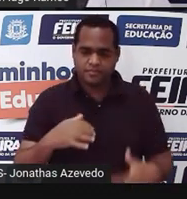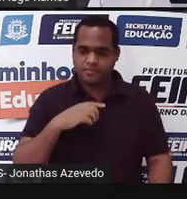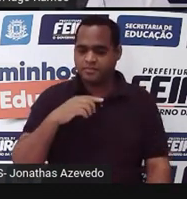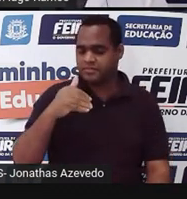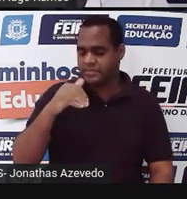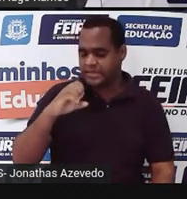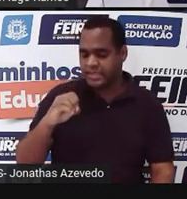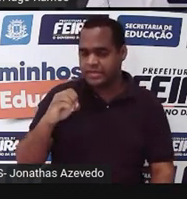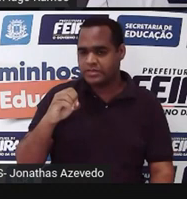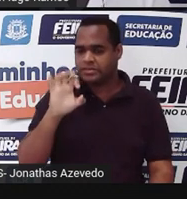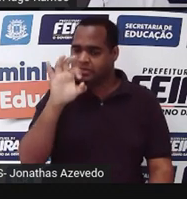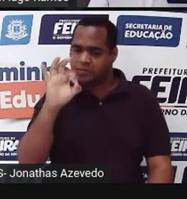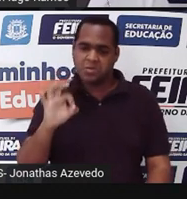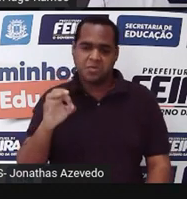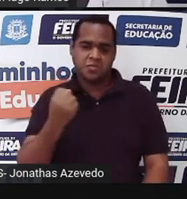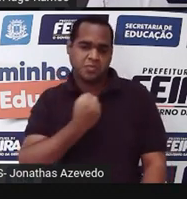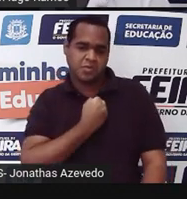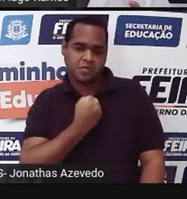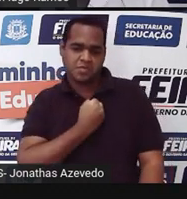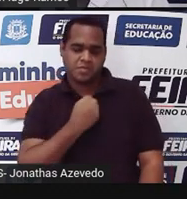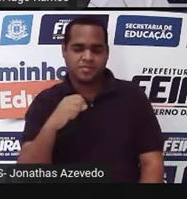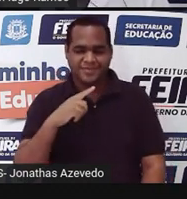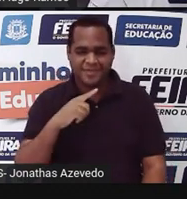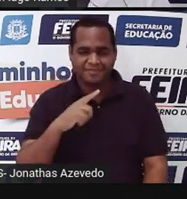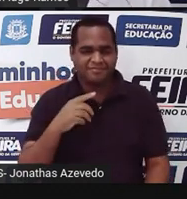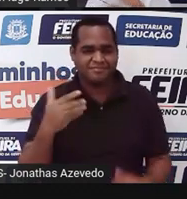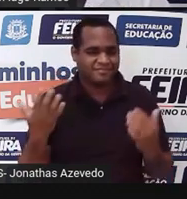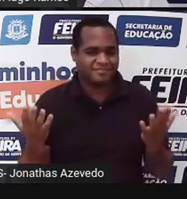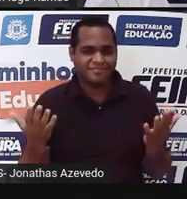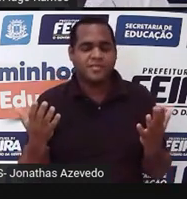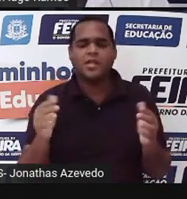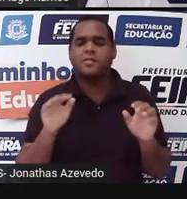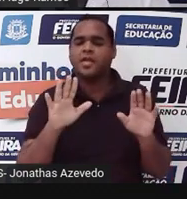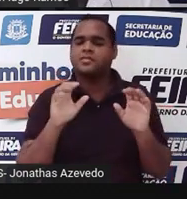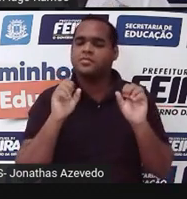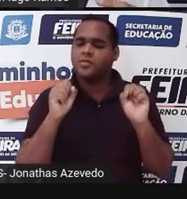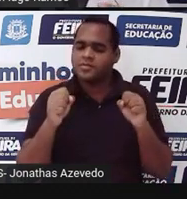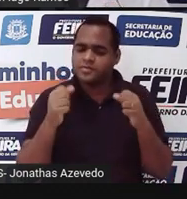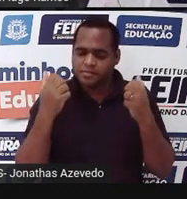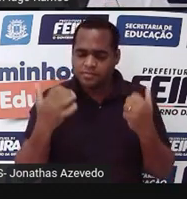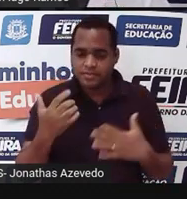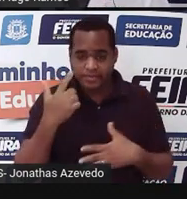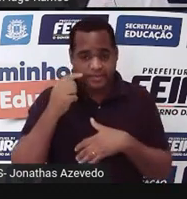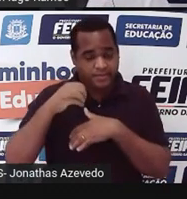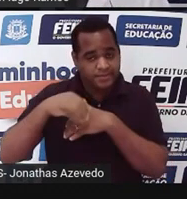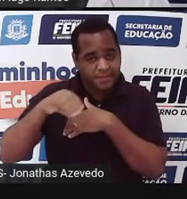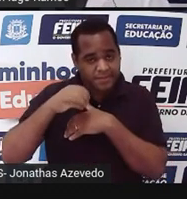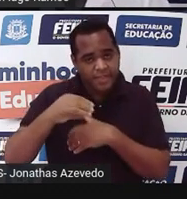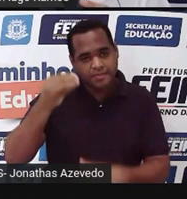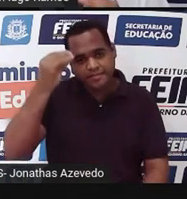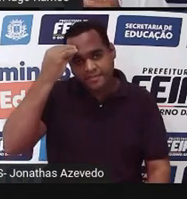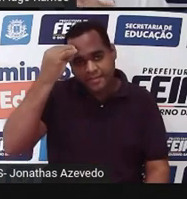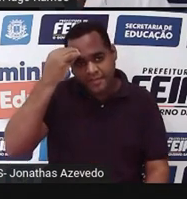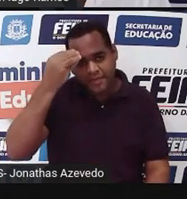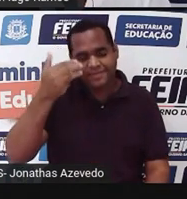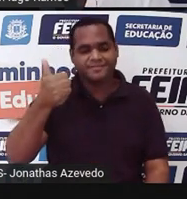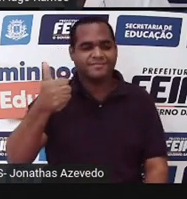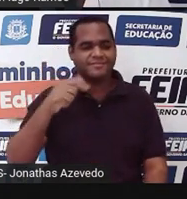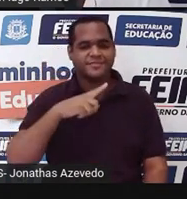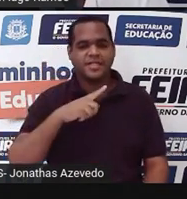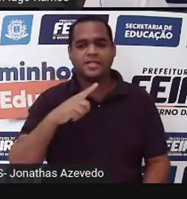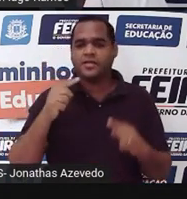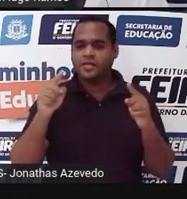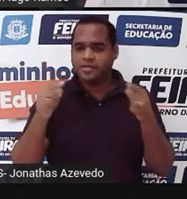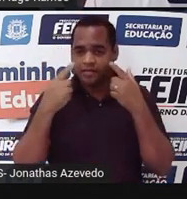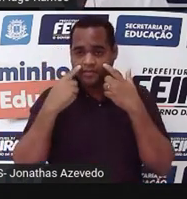10% de algum número. Tá? Mas vamos fazer aqui, vamos trazer isso à nossa memória. Isso aqui a gente já